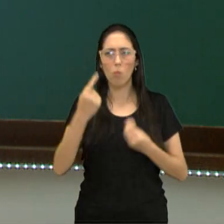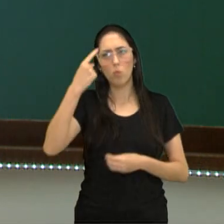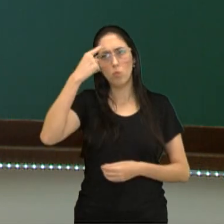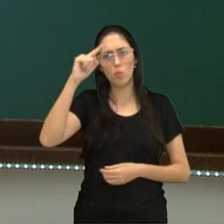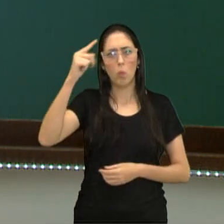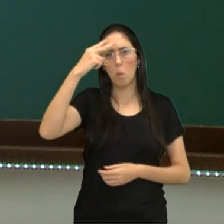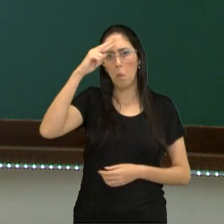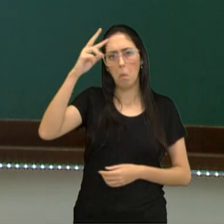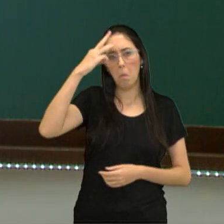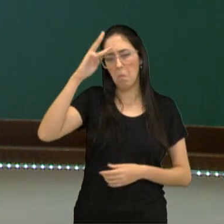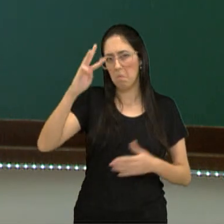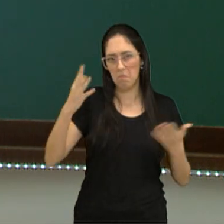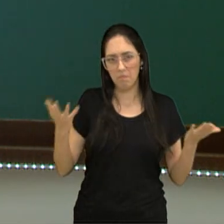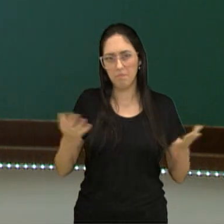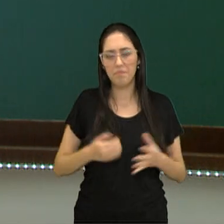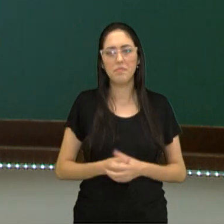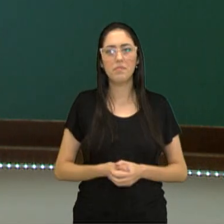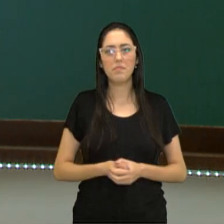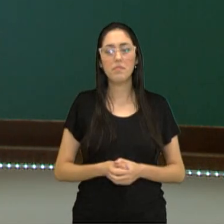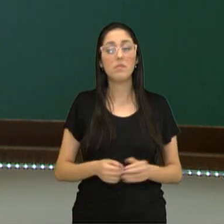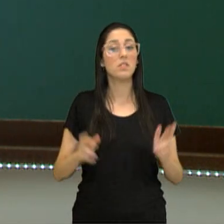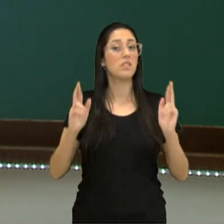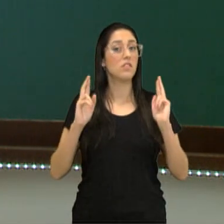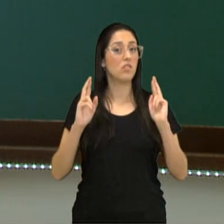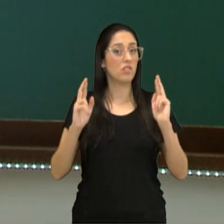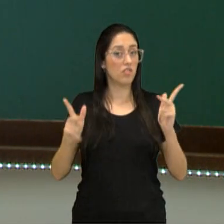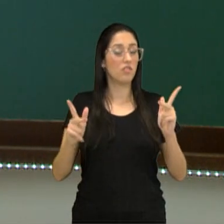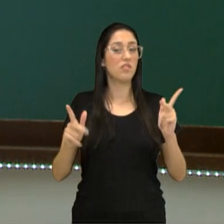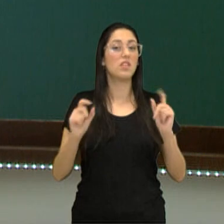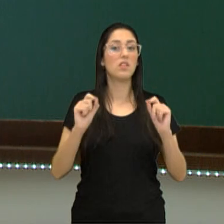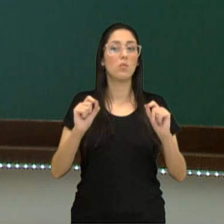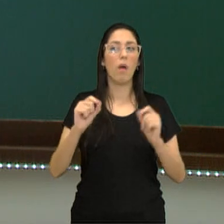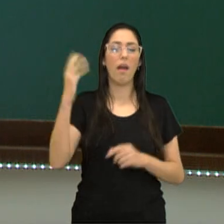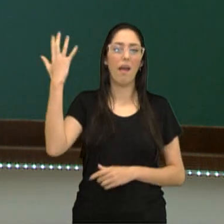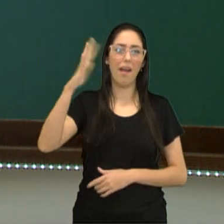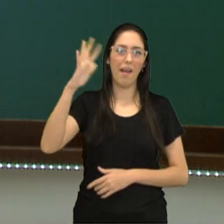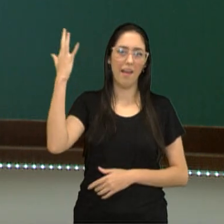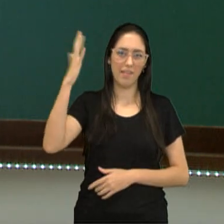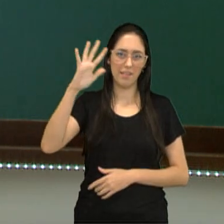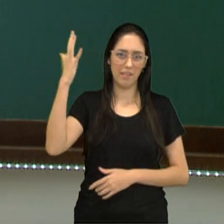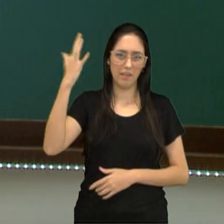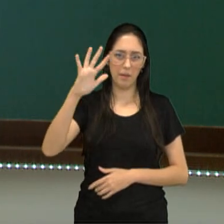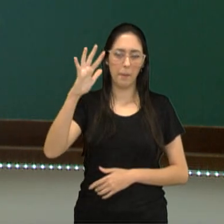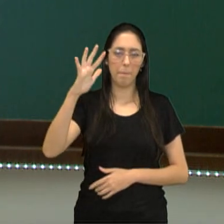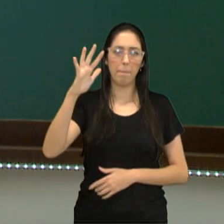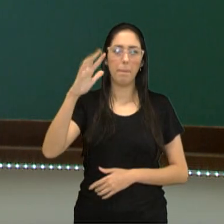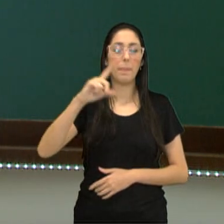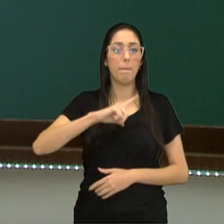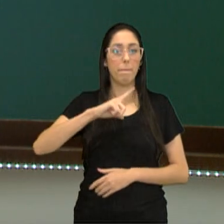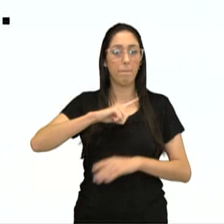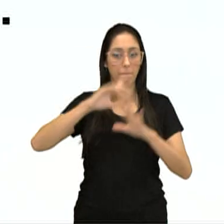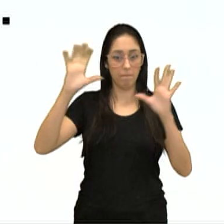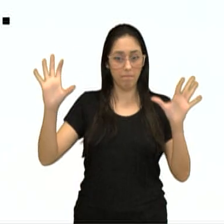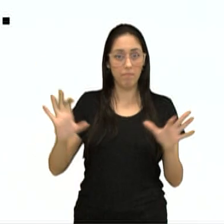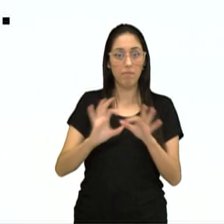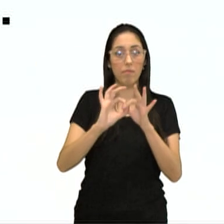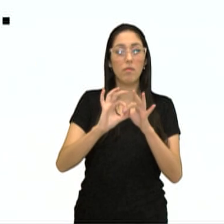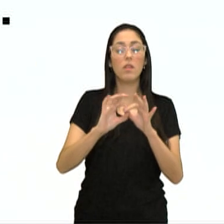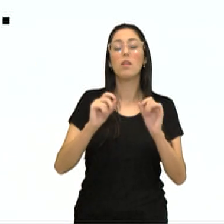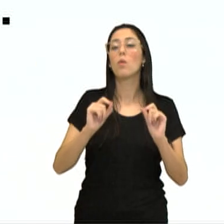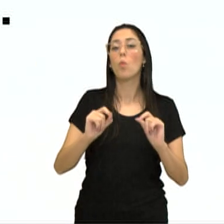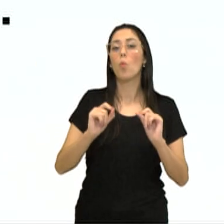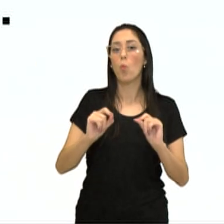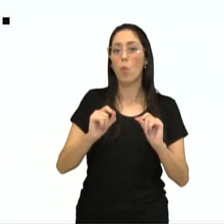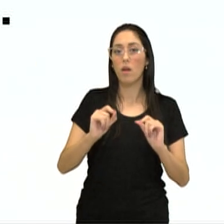espaços bastante curtos. Diferente do que acontece quando falamos em clima, pois clima está associado às condições atmosféricas